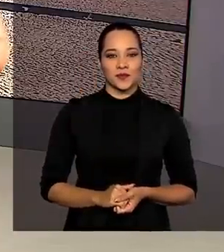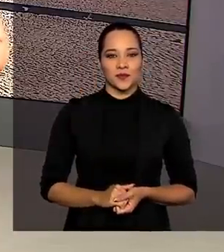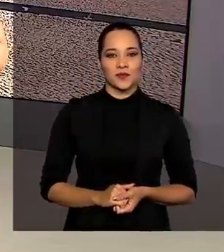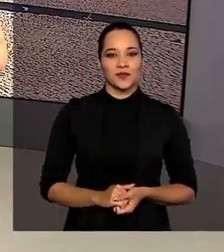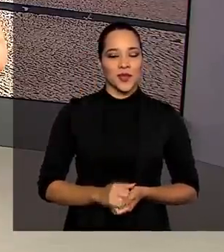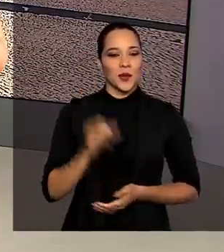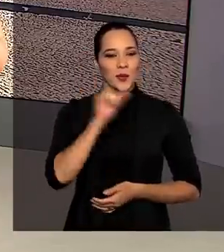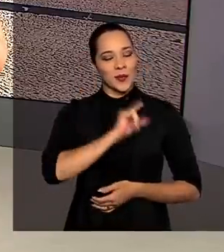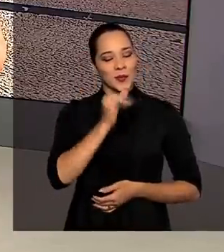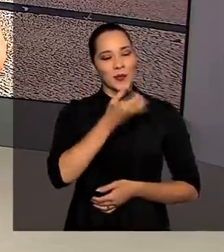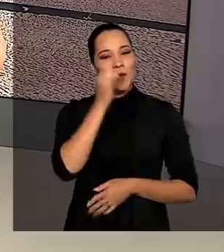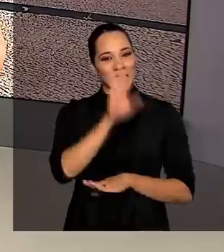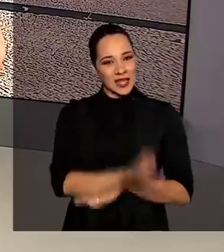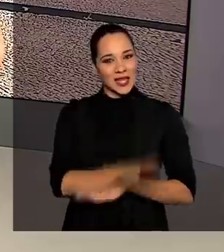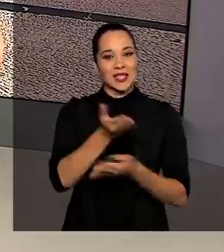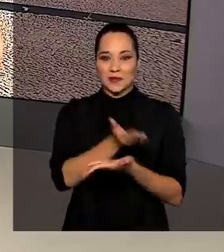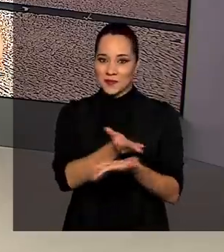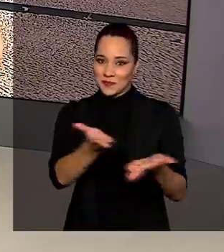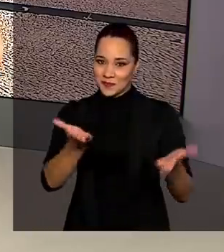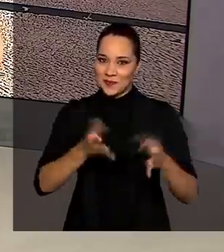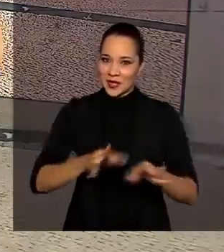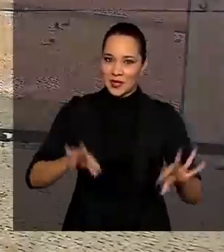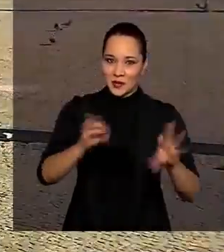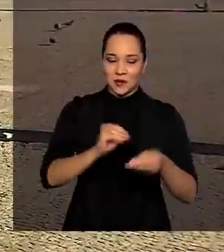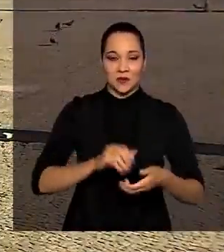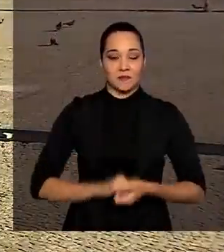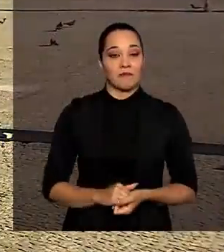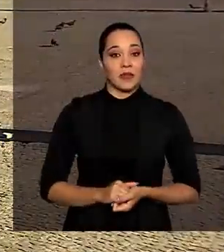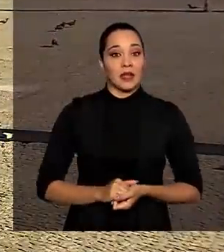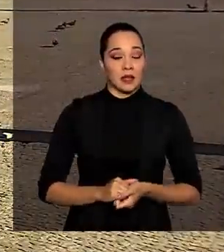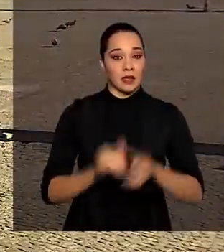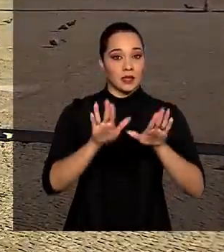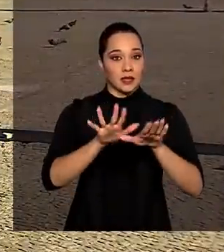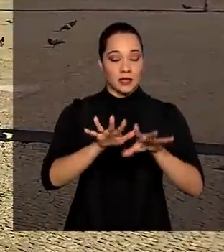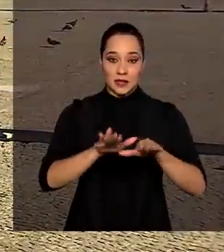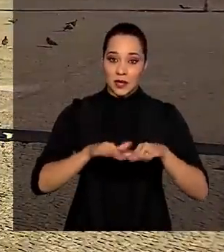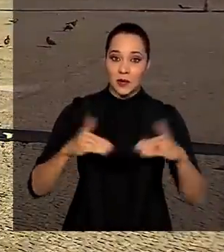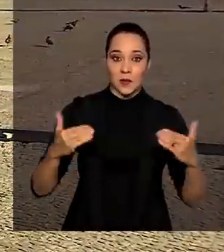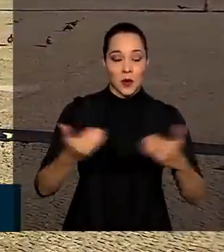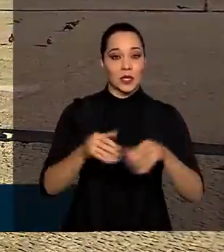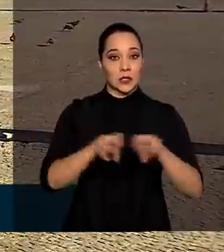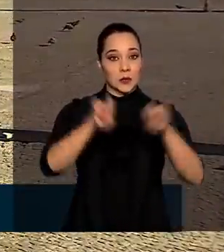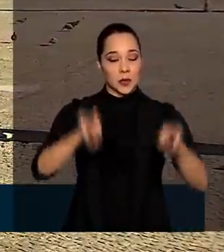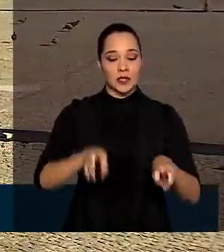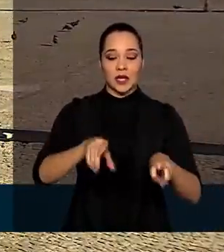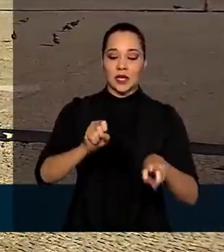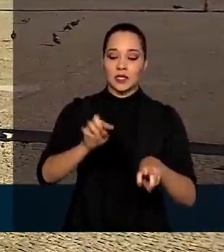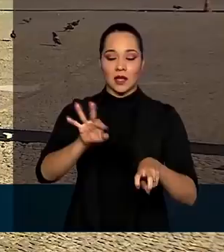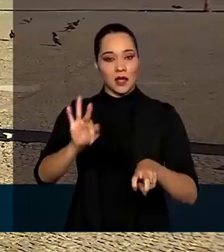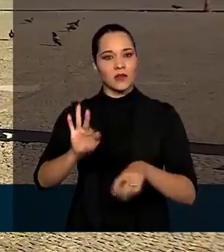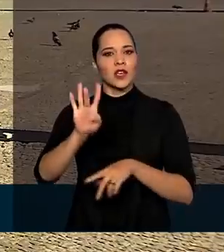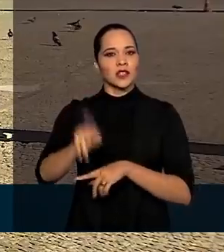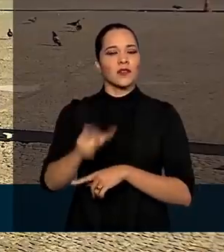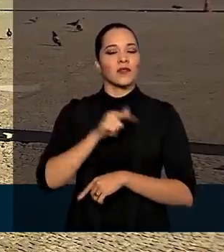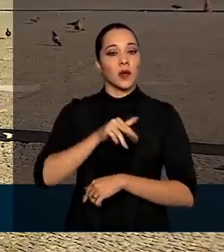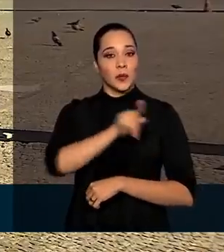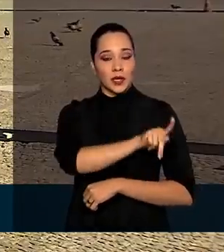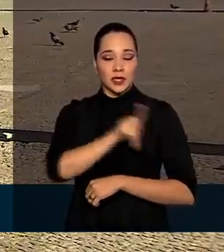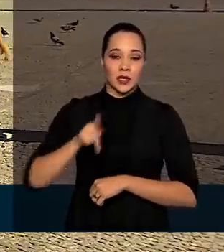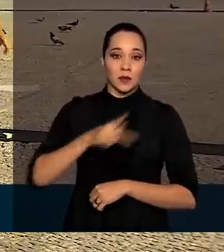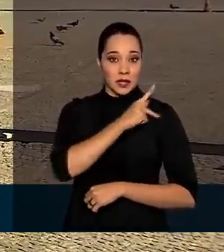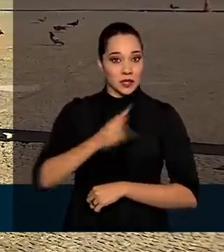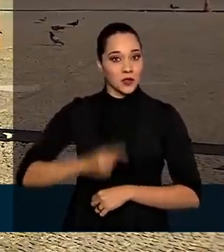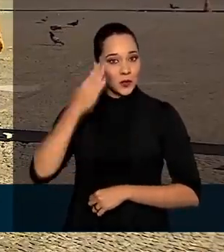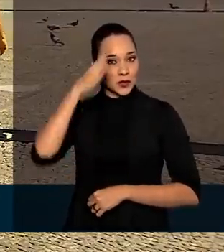Oi, Roberto, boa tarde para você, boa tarde para todos. Olha, nessa cerimônia de posse aqui no STF já confirmaram a presença o presidente Jair